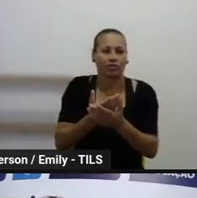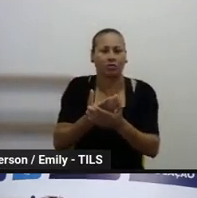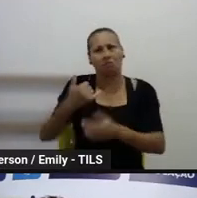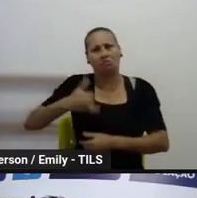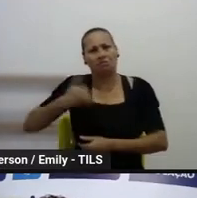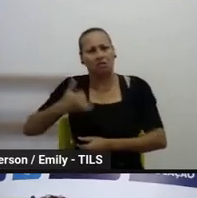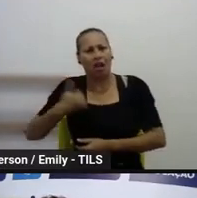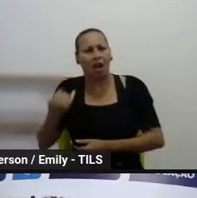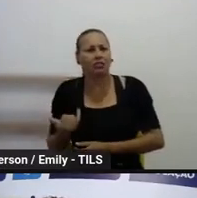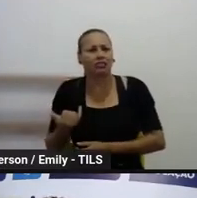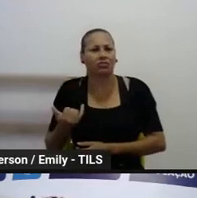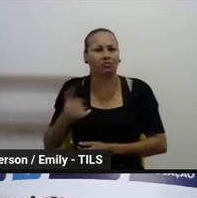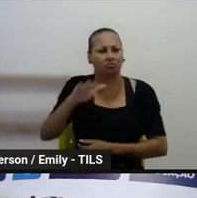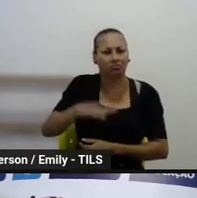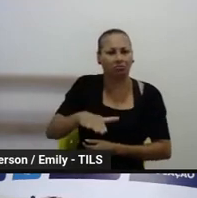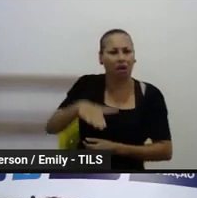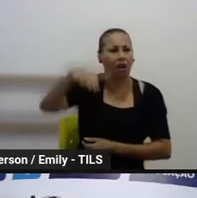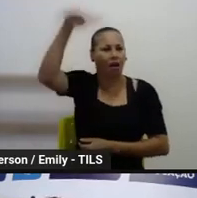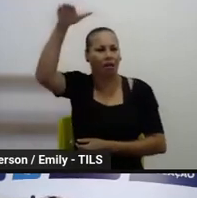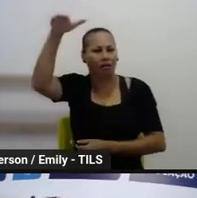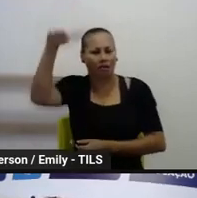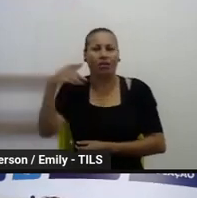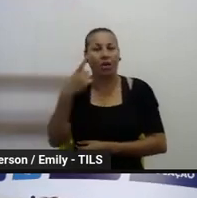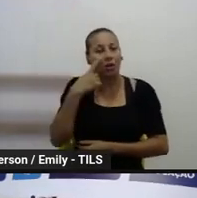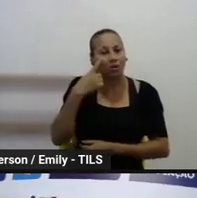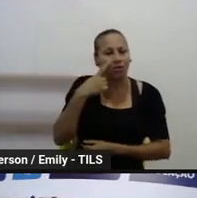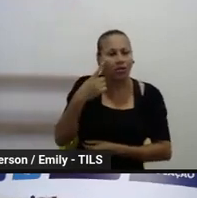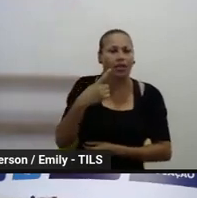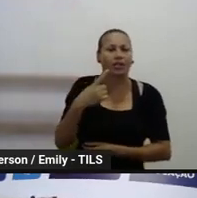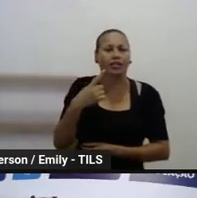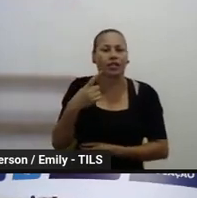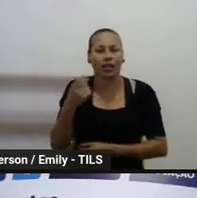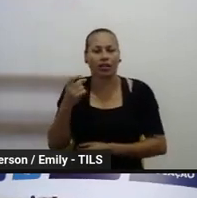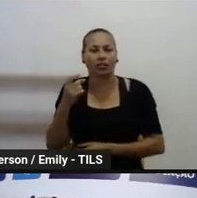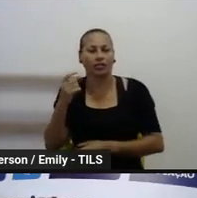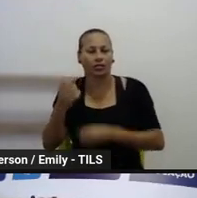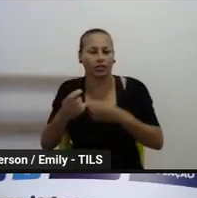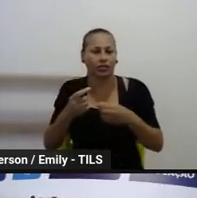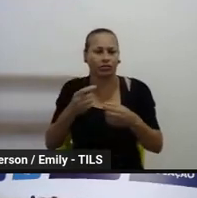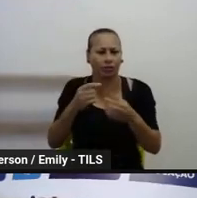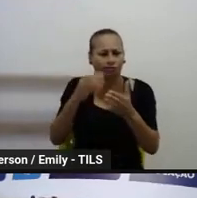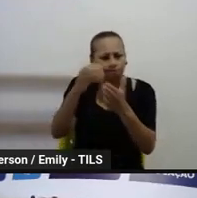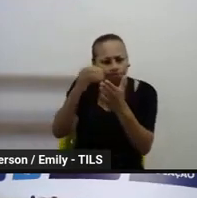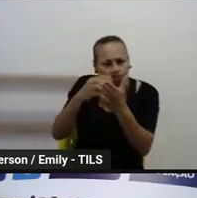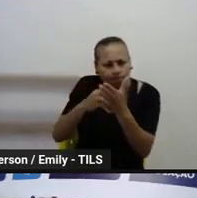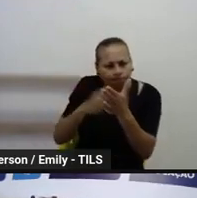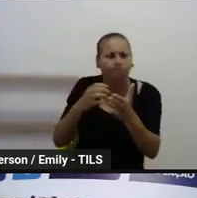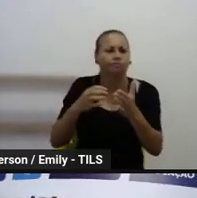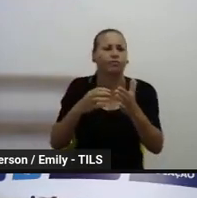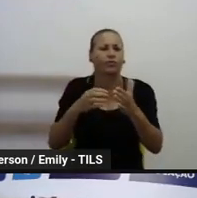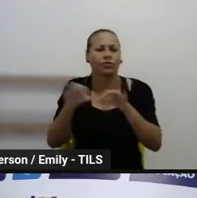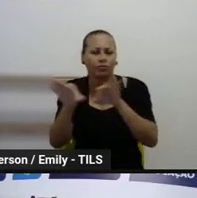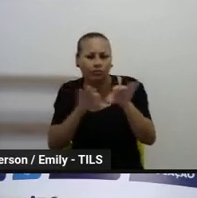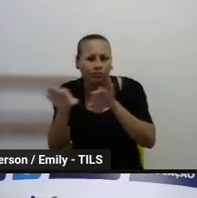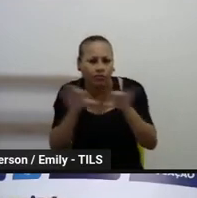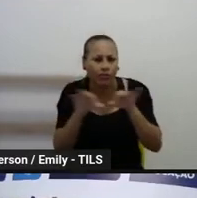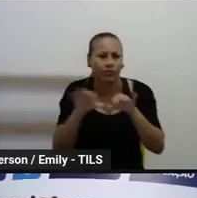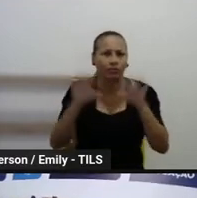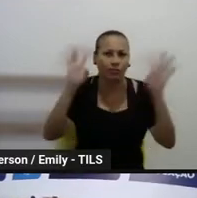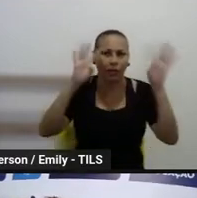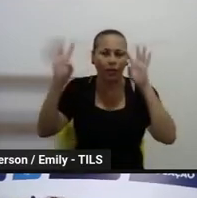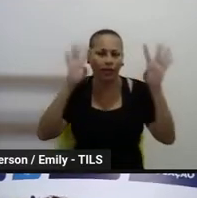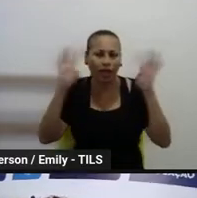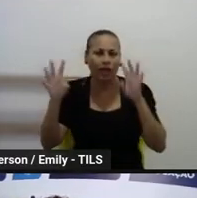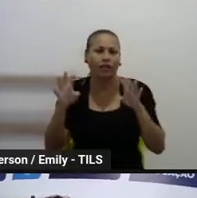precisa ter garantido para aquele ano, e aí as avaliações são pensadas de acordo com esses descritores.